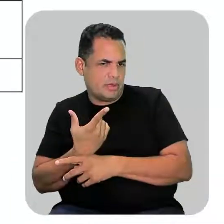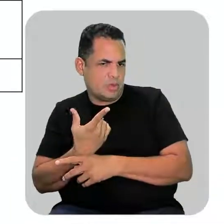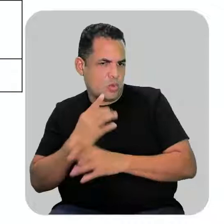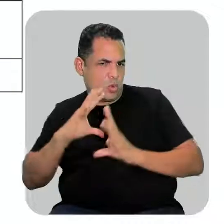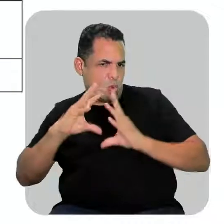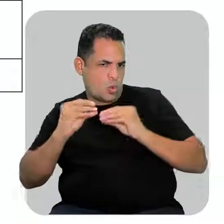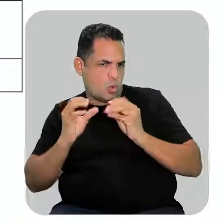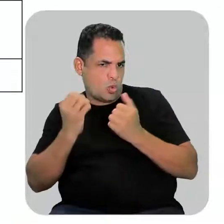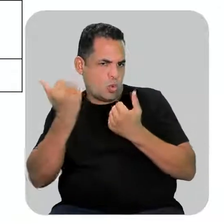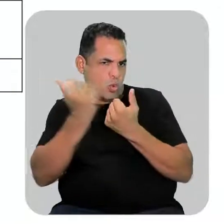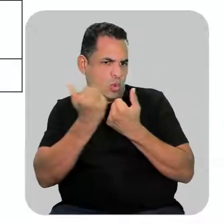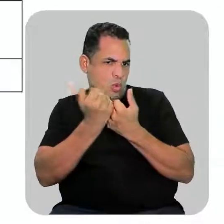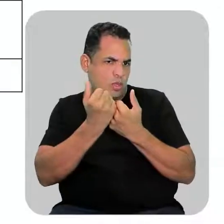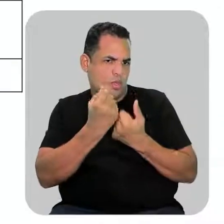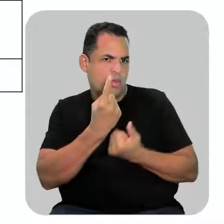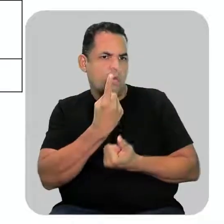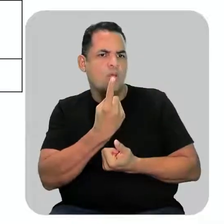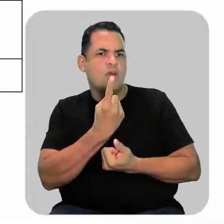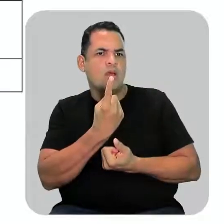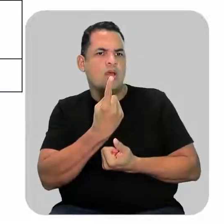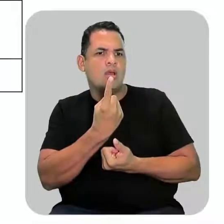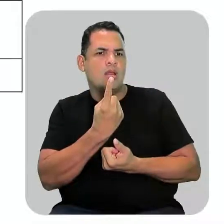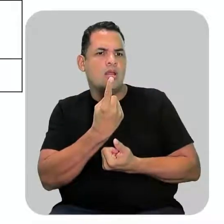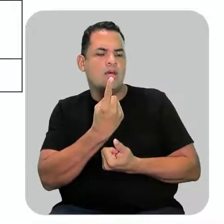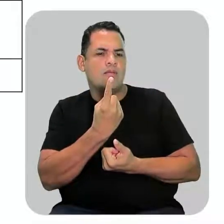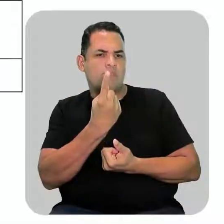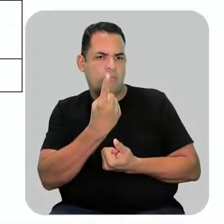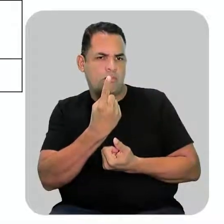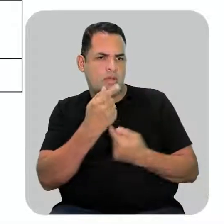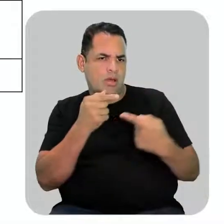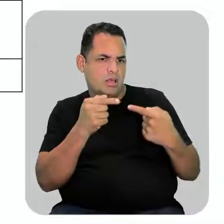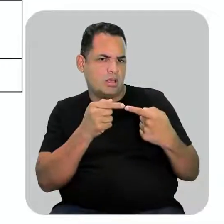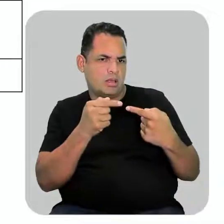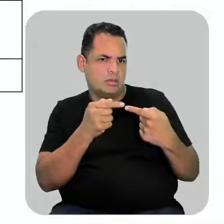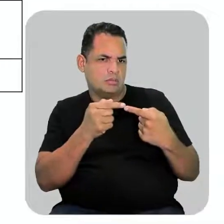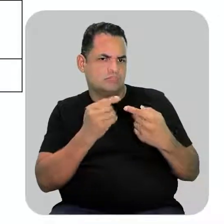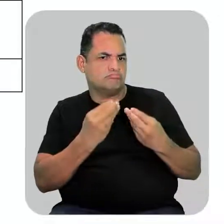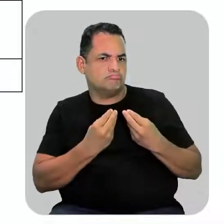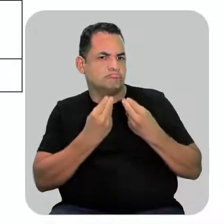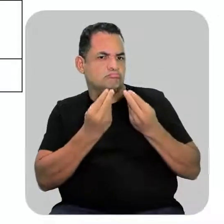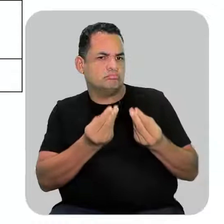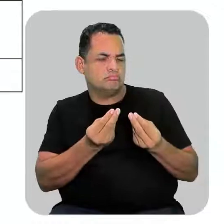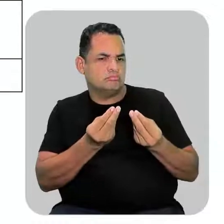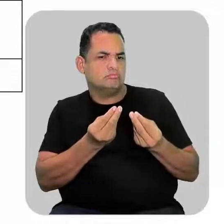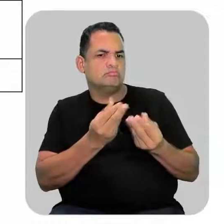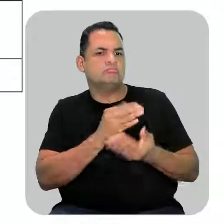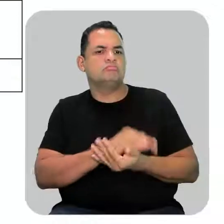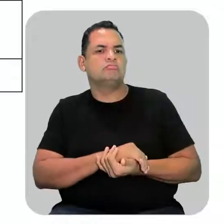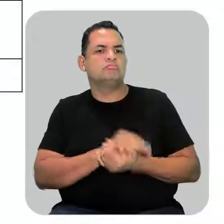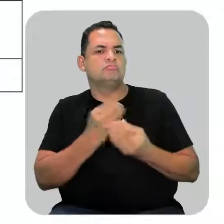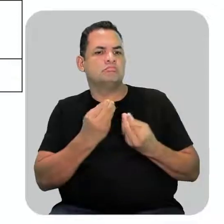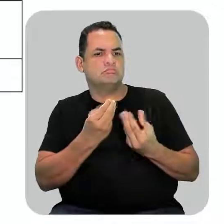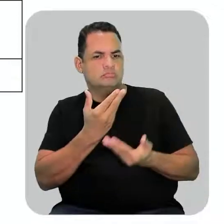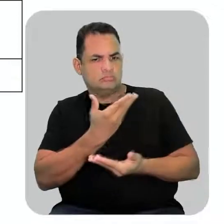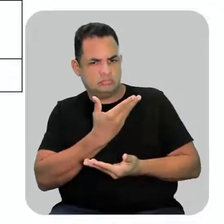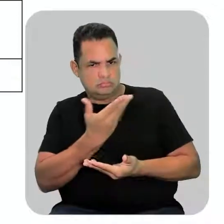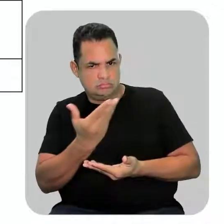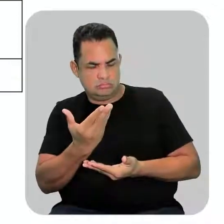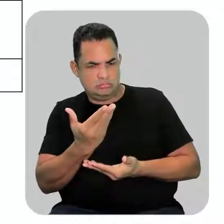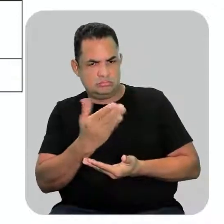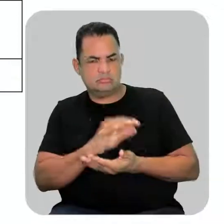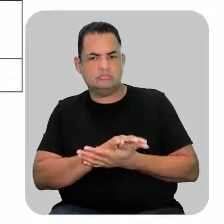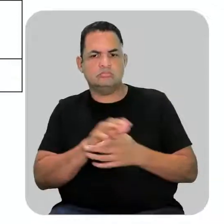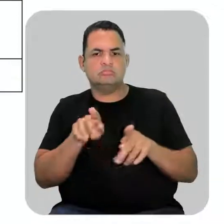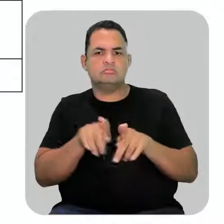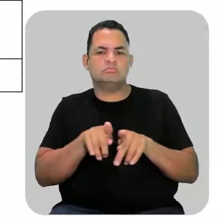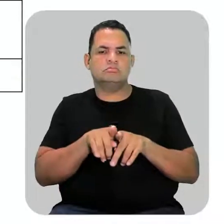substituintes, eles têm uma ligação aqui, disponível, está vendo? Disponível, disponível, disponível, e